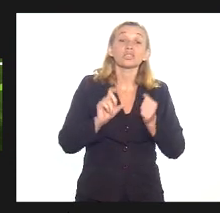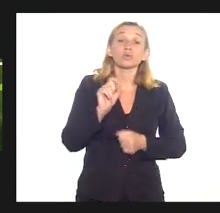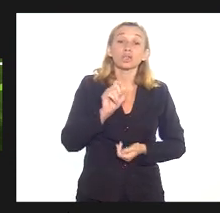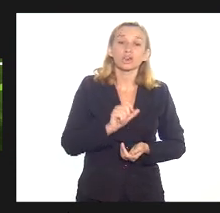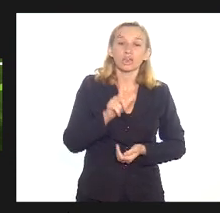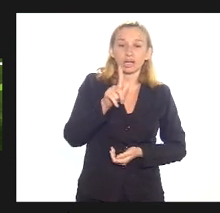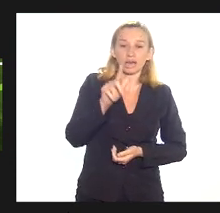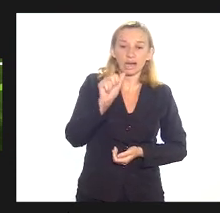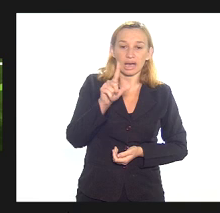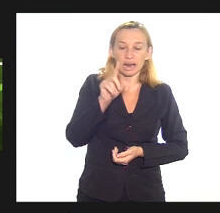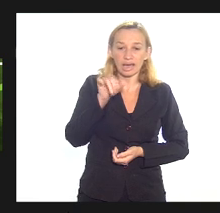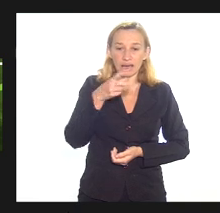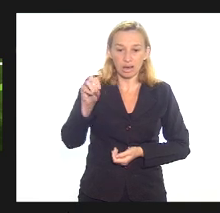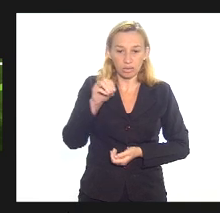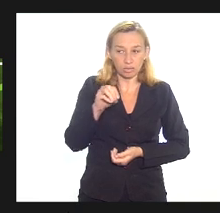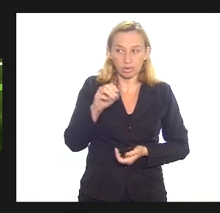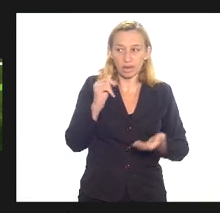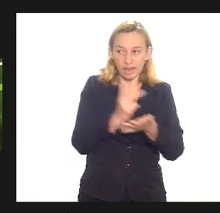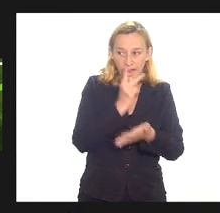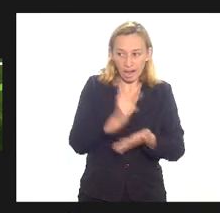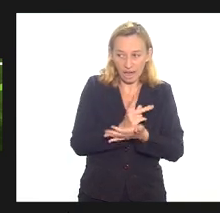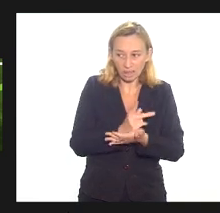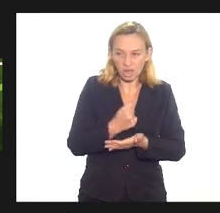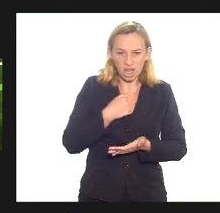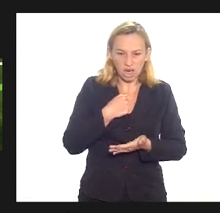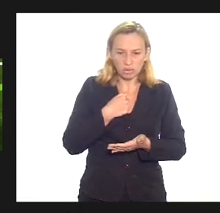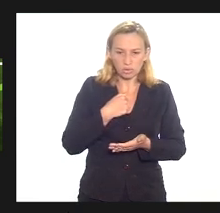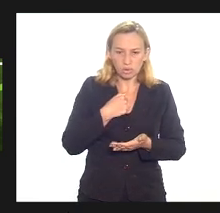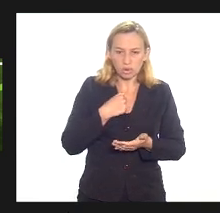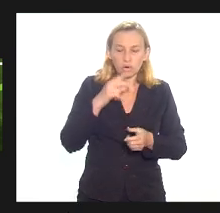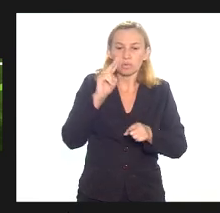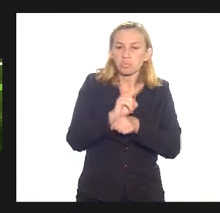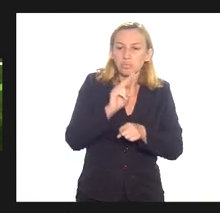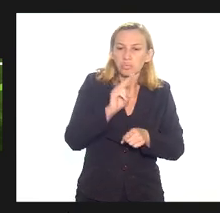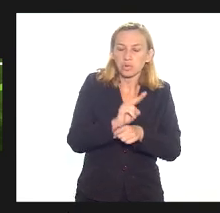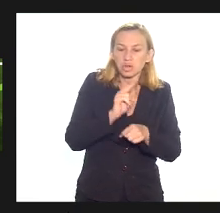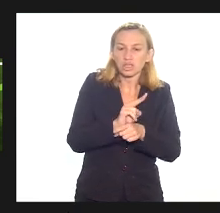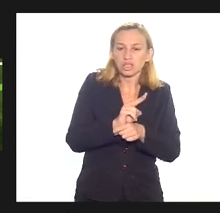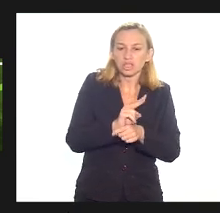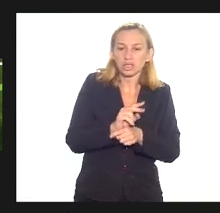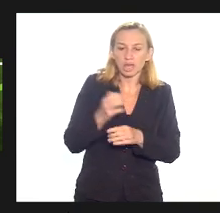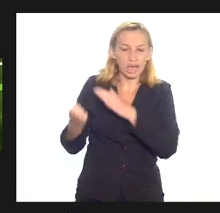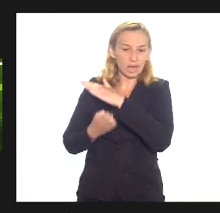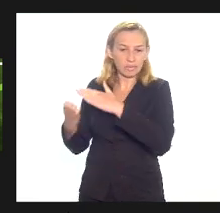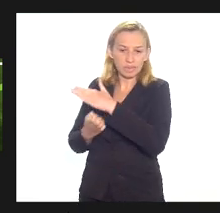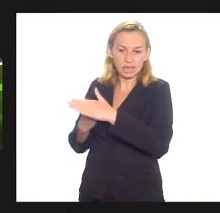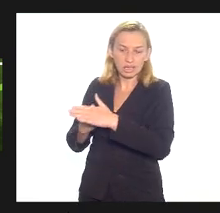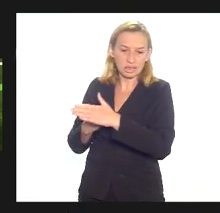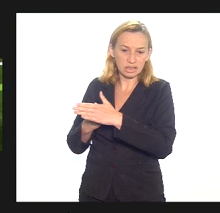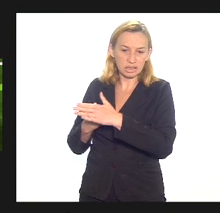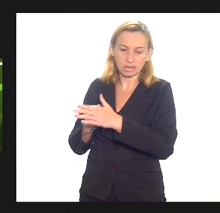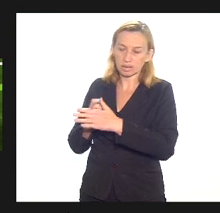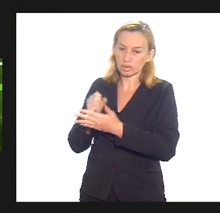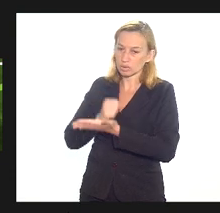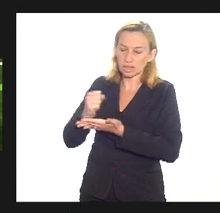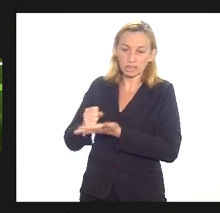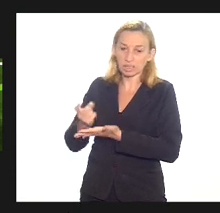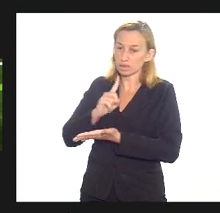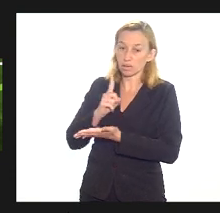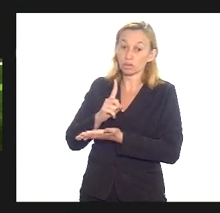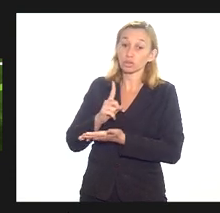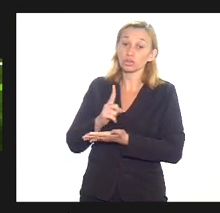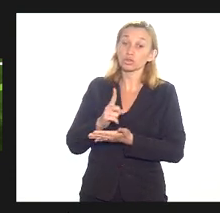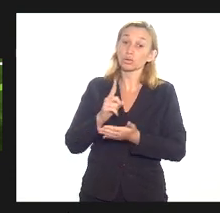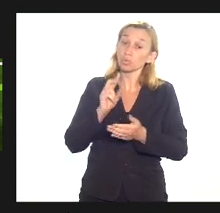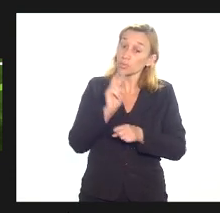uma covardia e eu não estou defendendo aqui a empresa que tem o consórcio eu estou defendendo aqui o Galeão